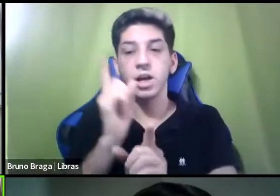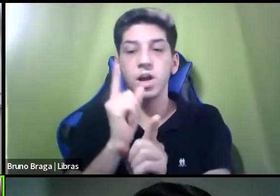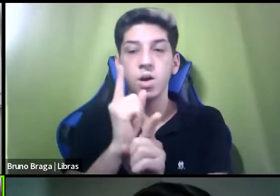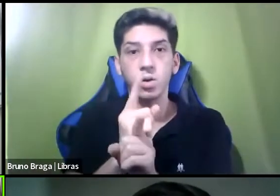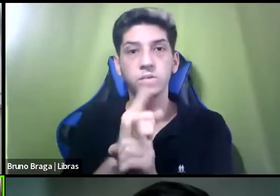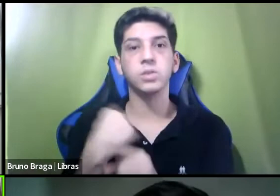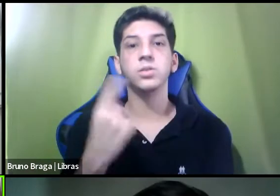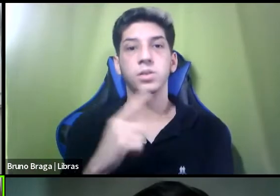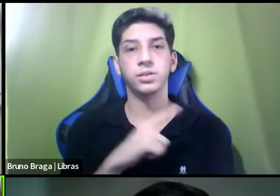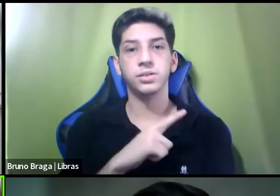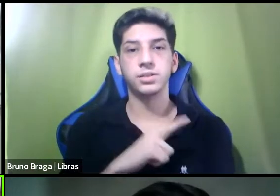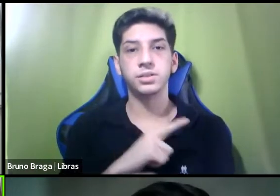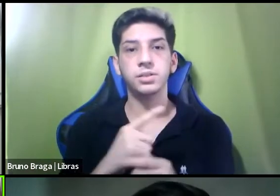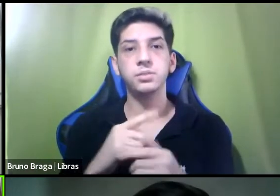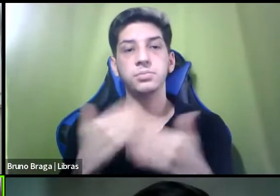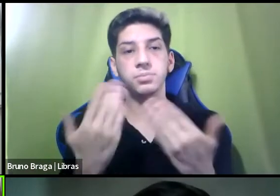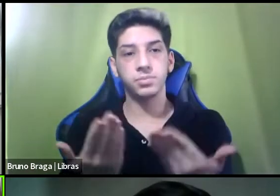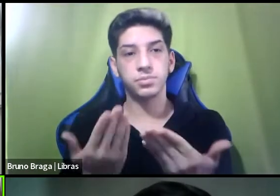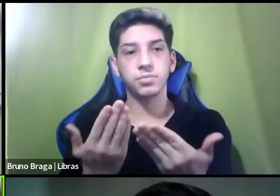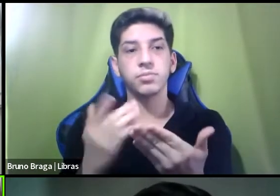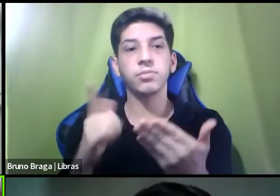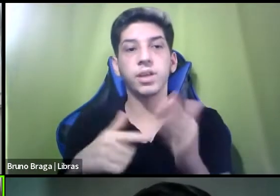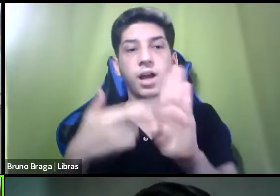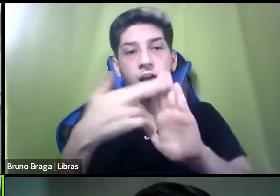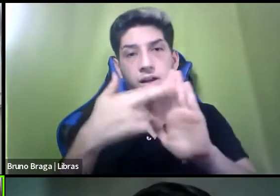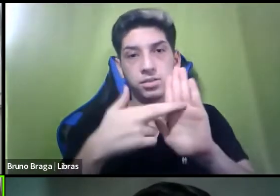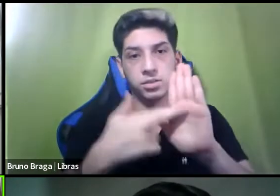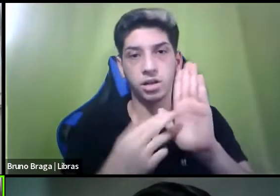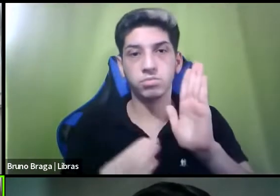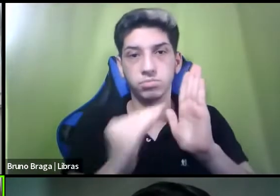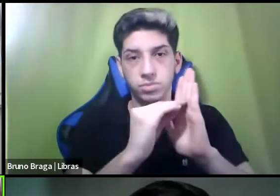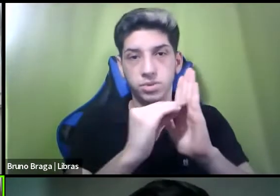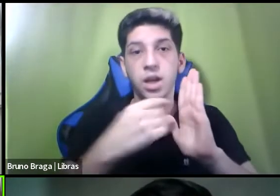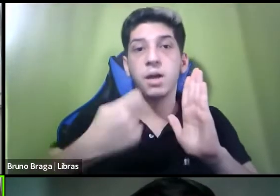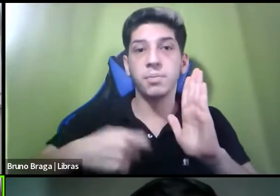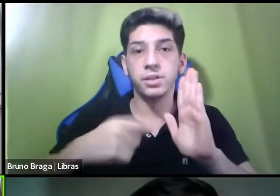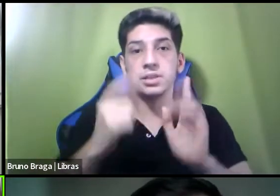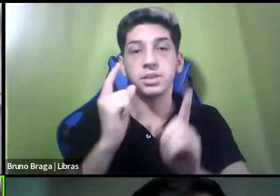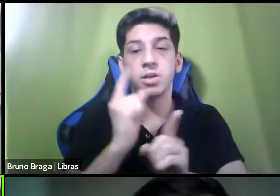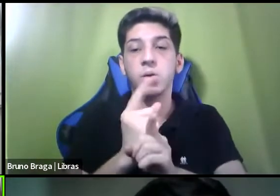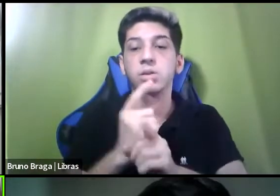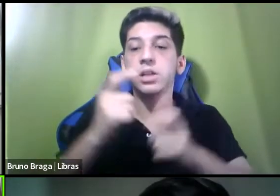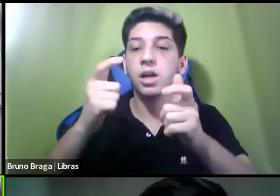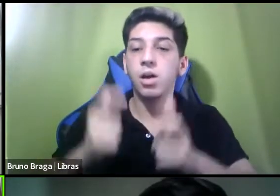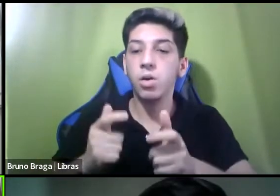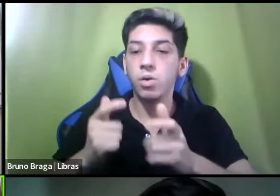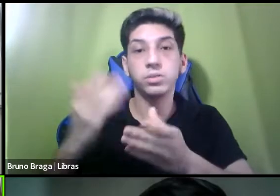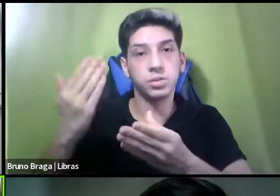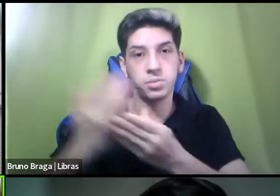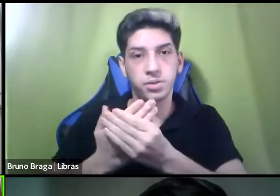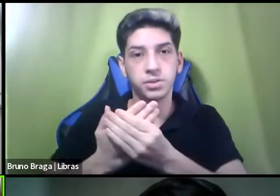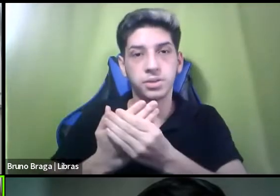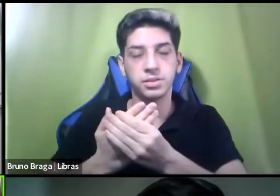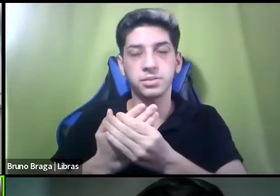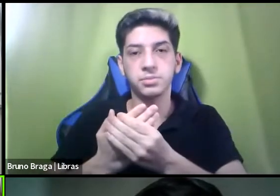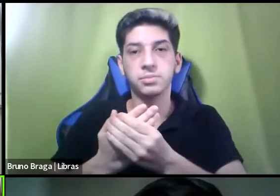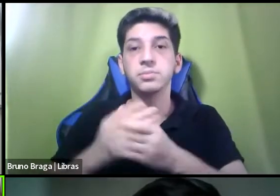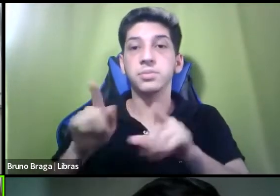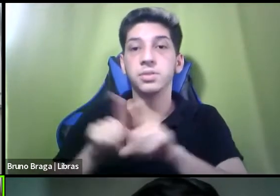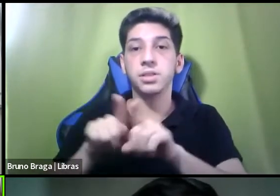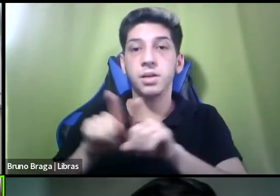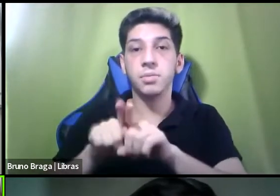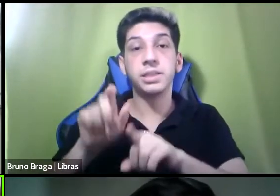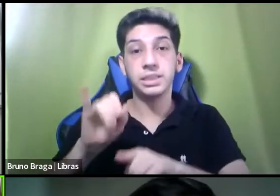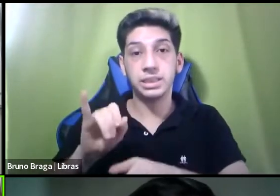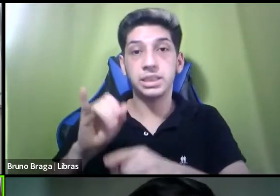traz forte na resolução de que é preciso identificar esses processos quando é o caso de